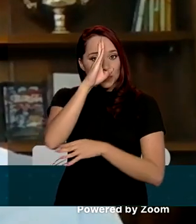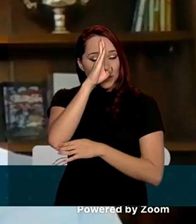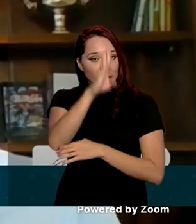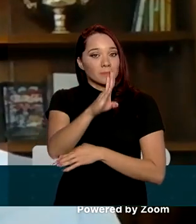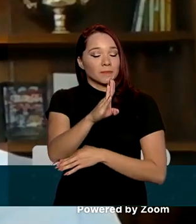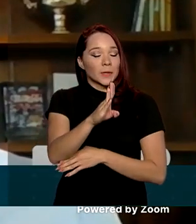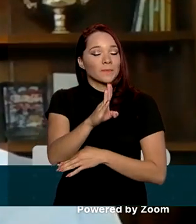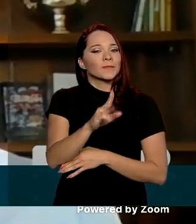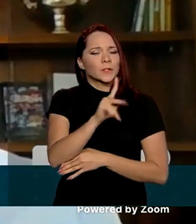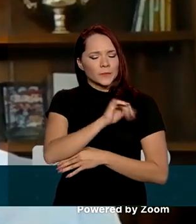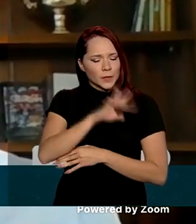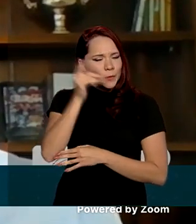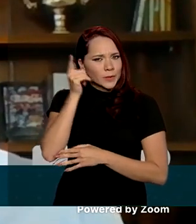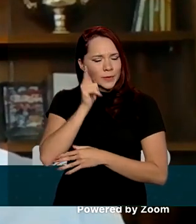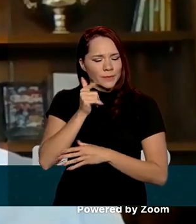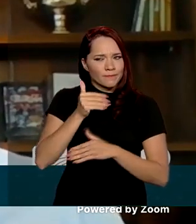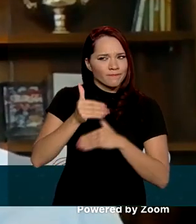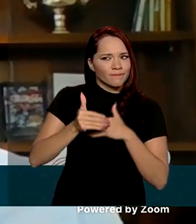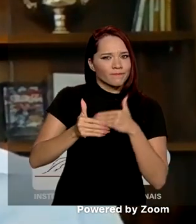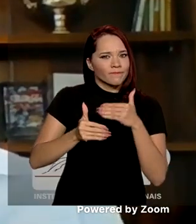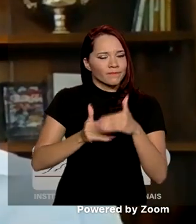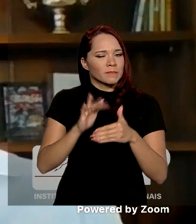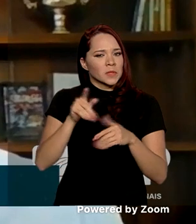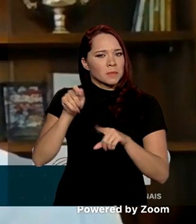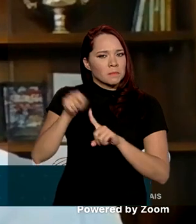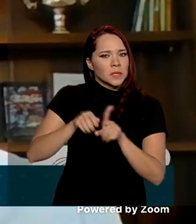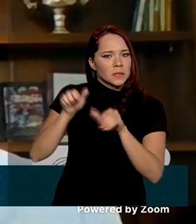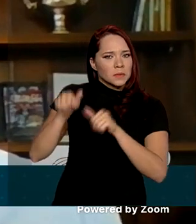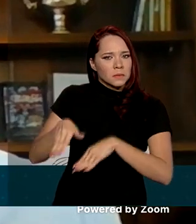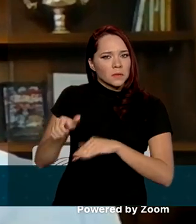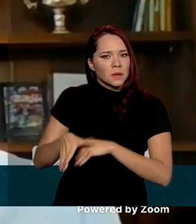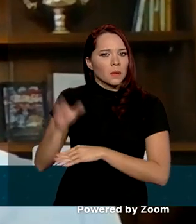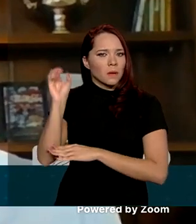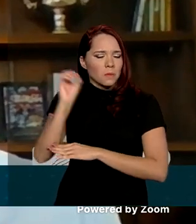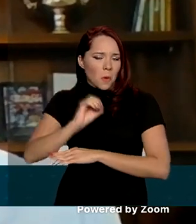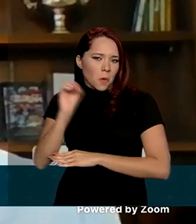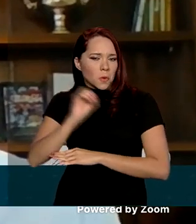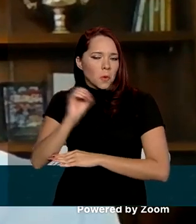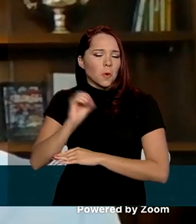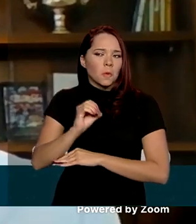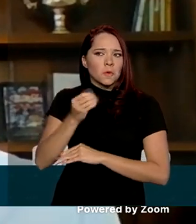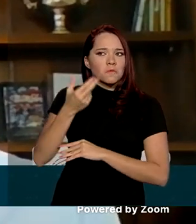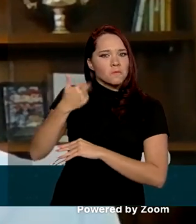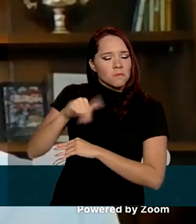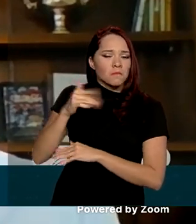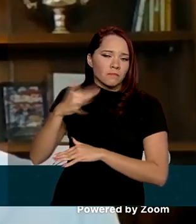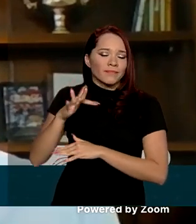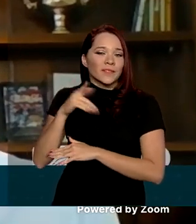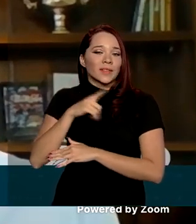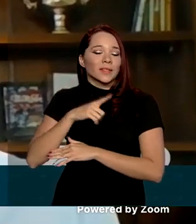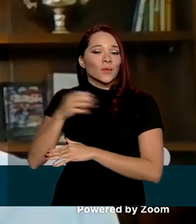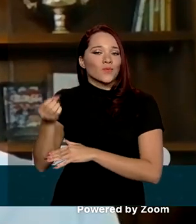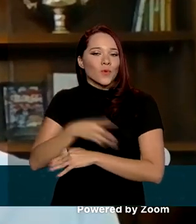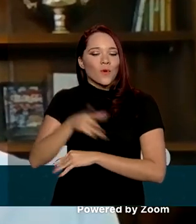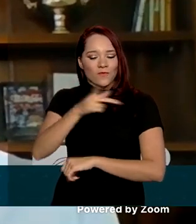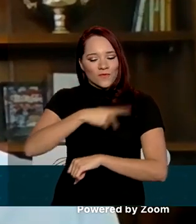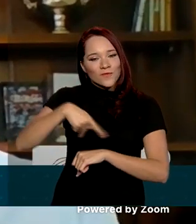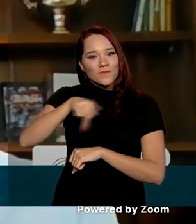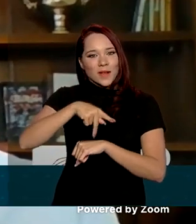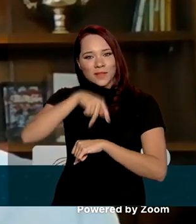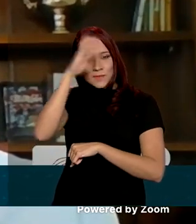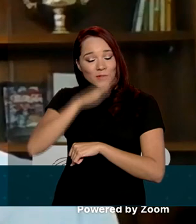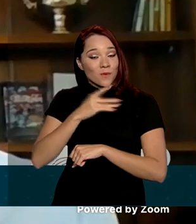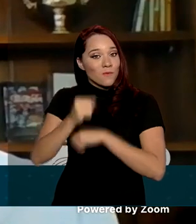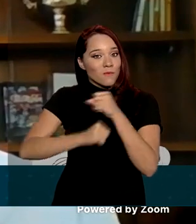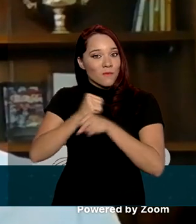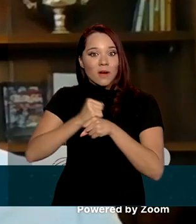e eu acho que lá para setembro, outubro, novembro, nós já estamos num novo país com um ano novo muito bom pela frente.